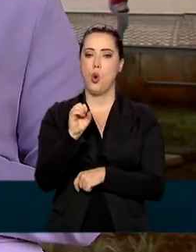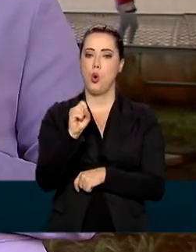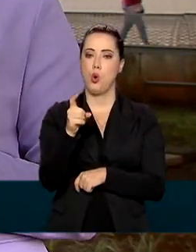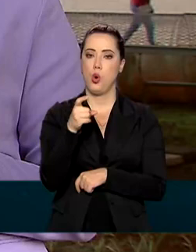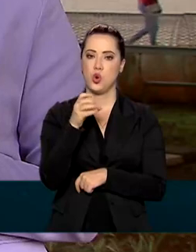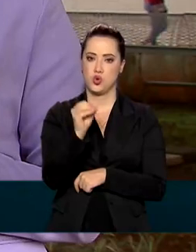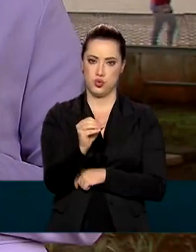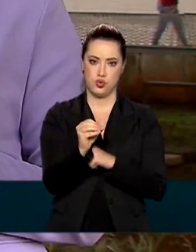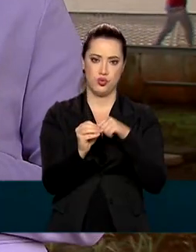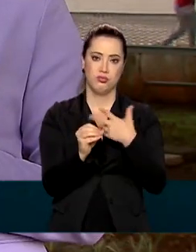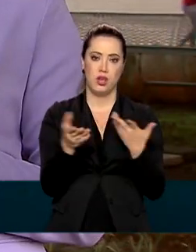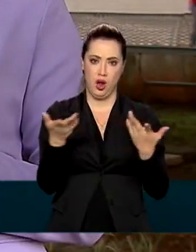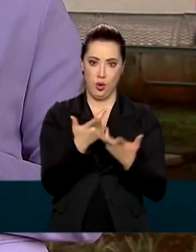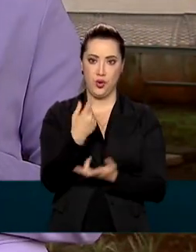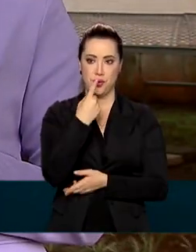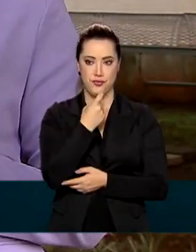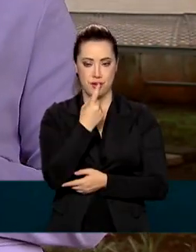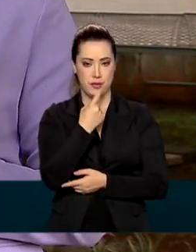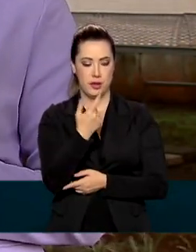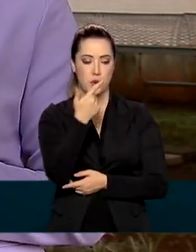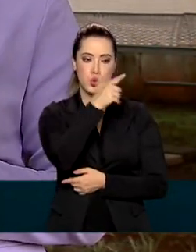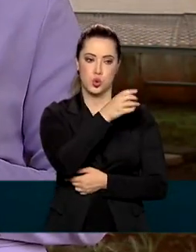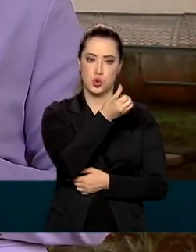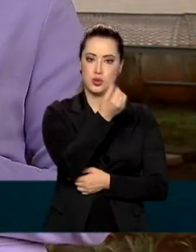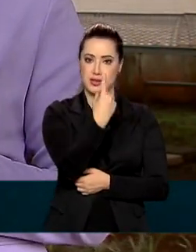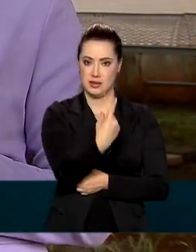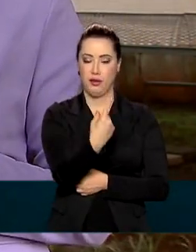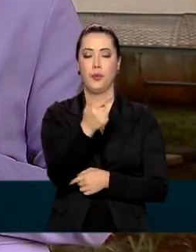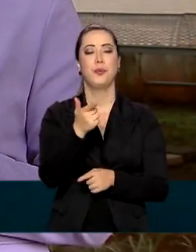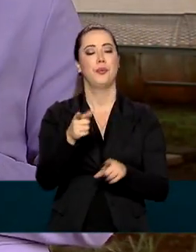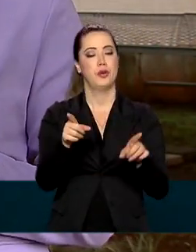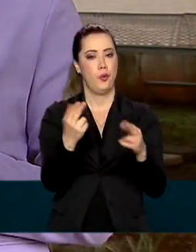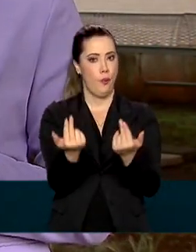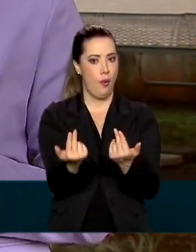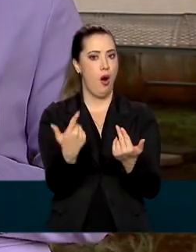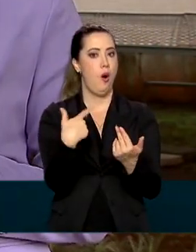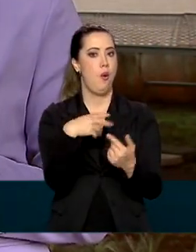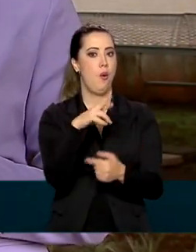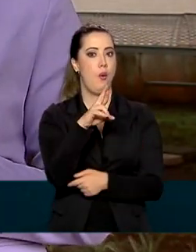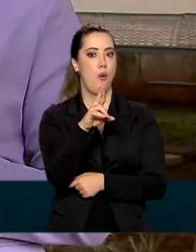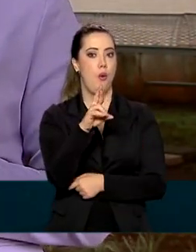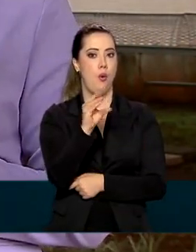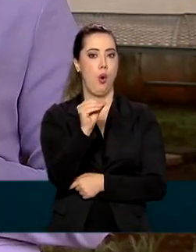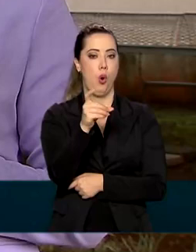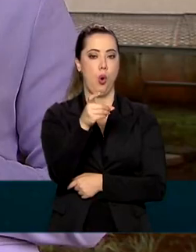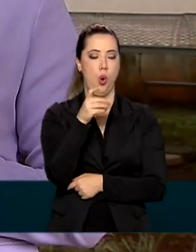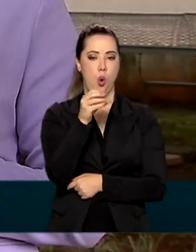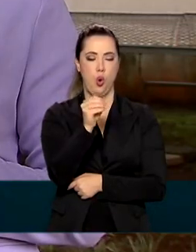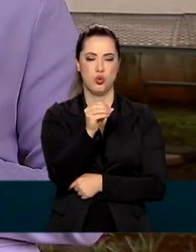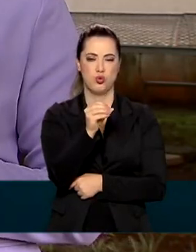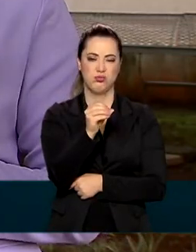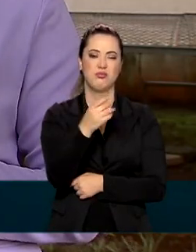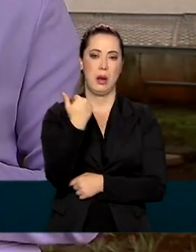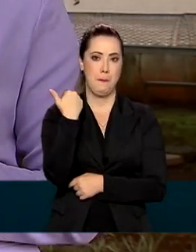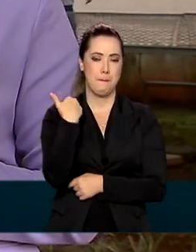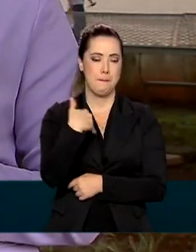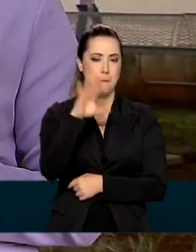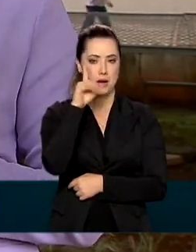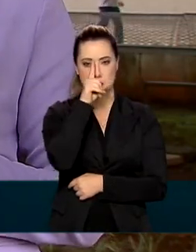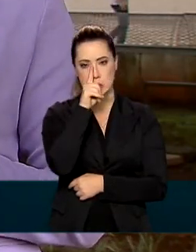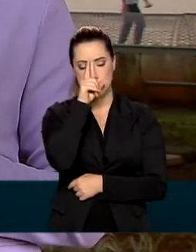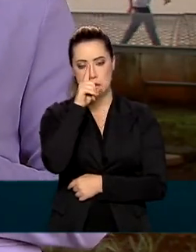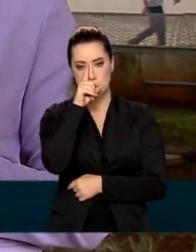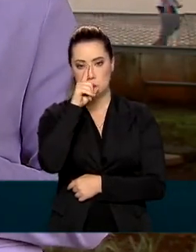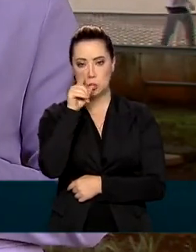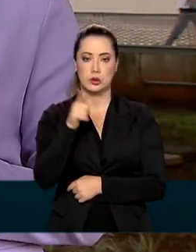outros 61 municípios permanecem na fase roxa. O ministro da Saúde chegou a Manaus na última sexta-feira